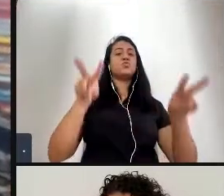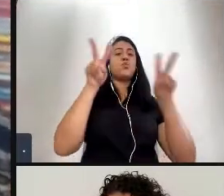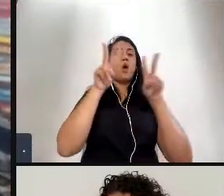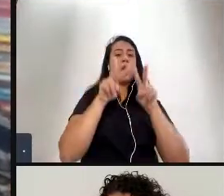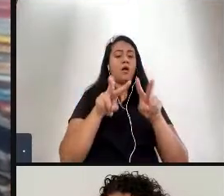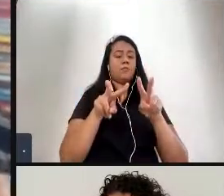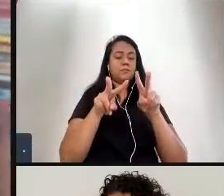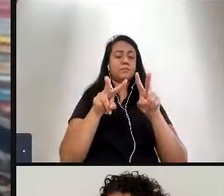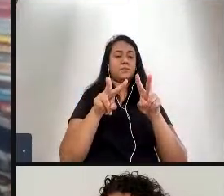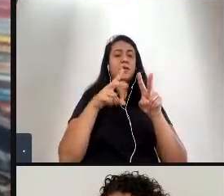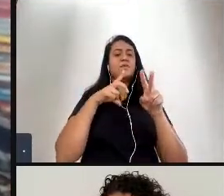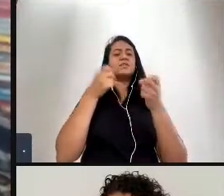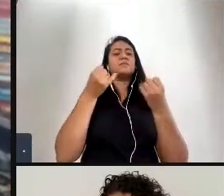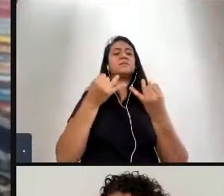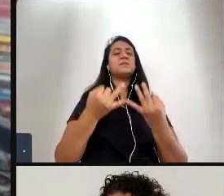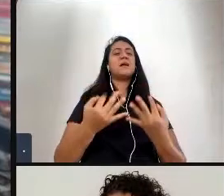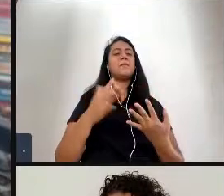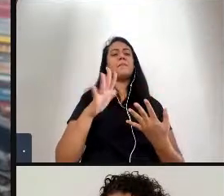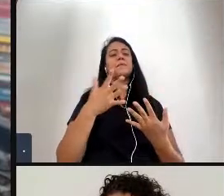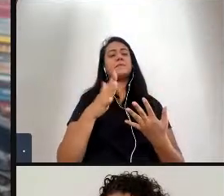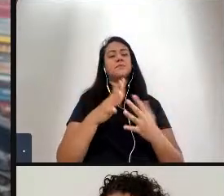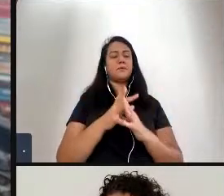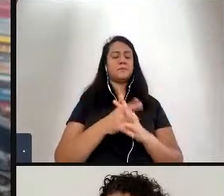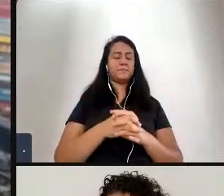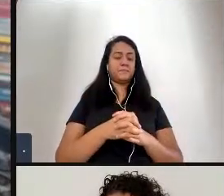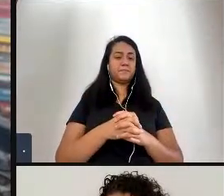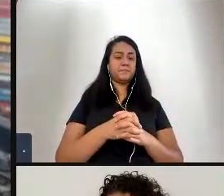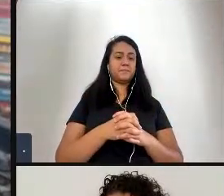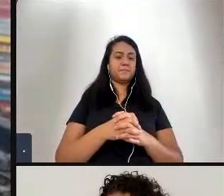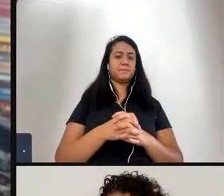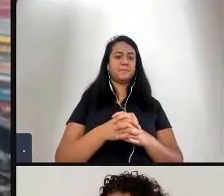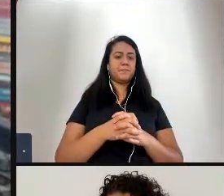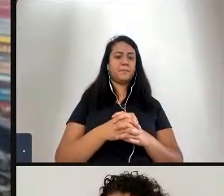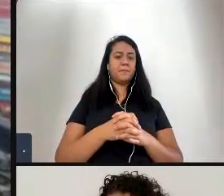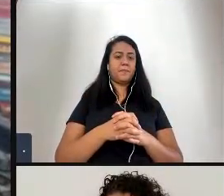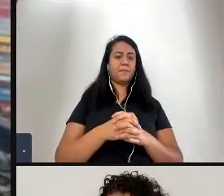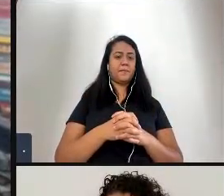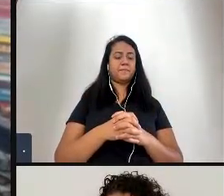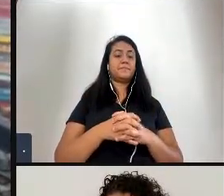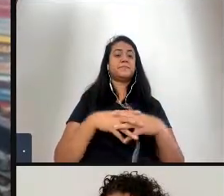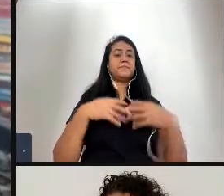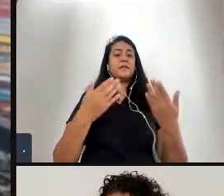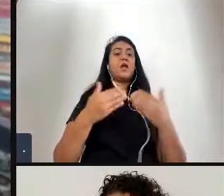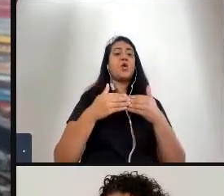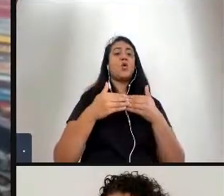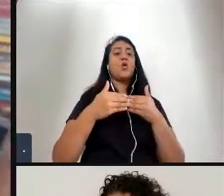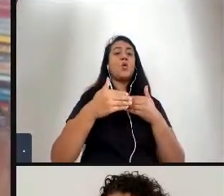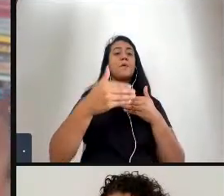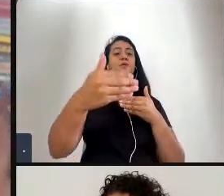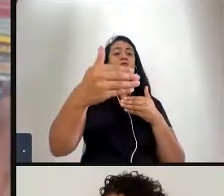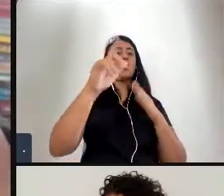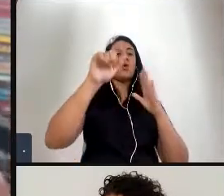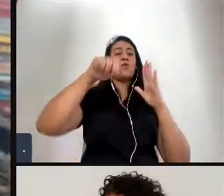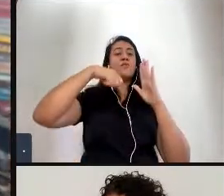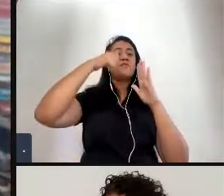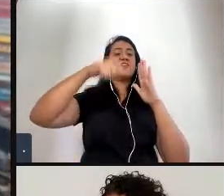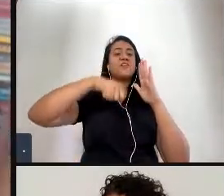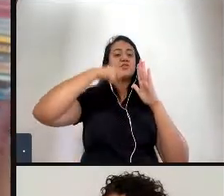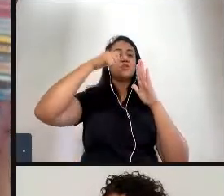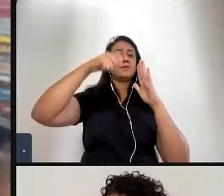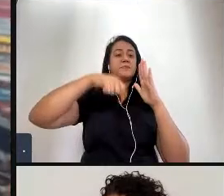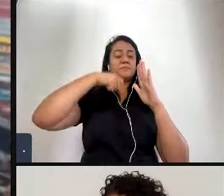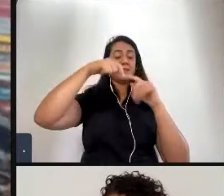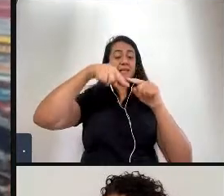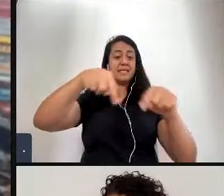o que é isso desde que começou a aparecer o vídeo em sala de aula etc eu vi os meus